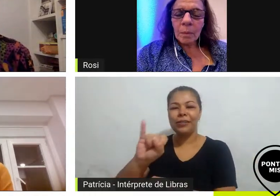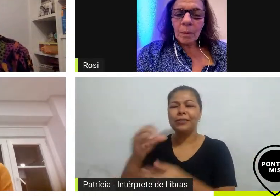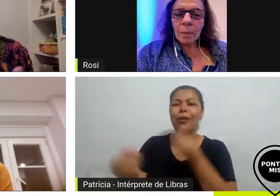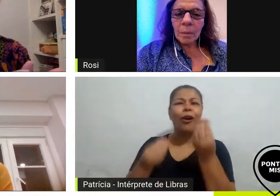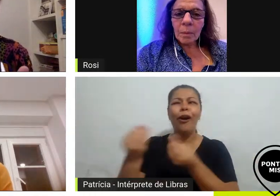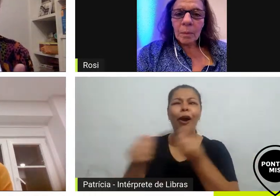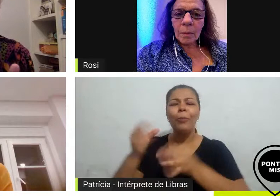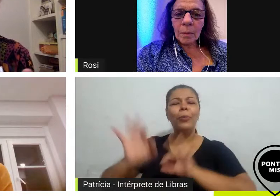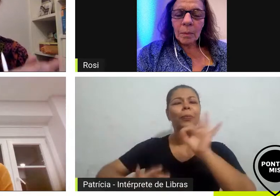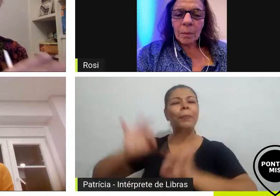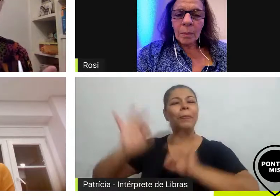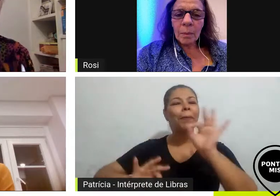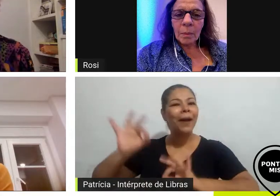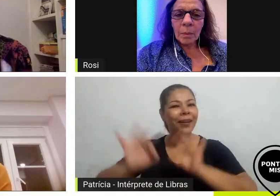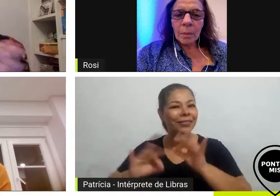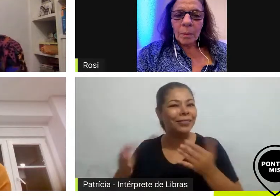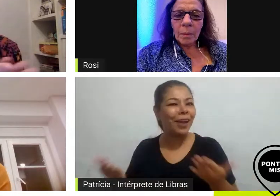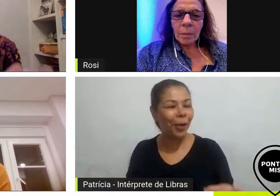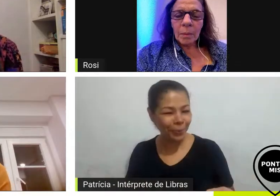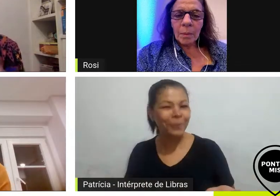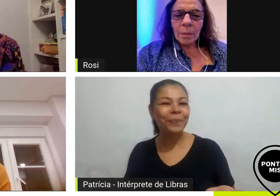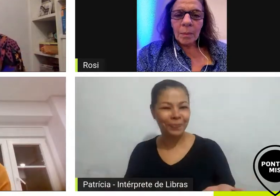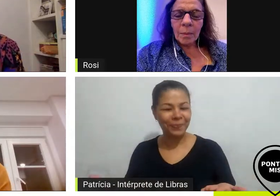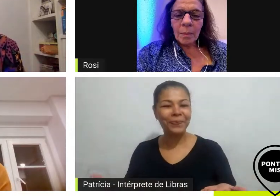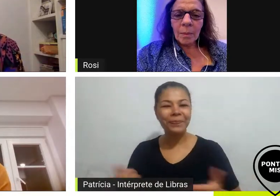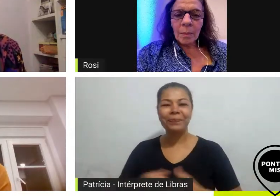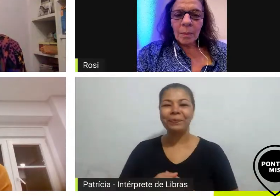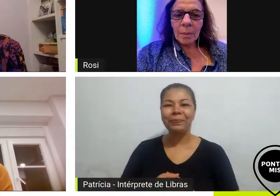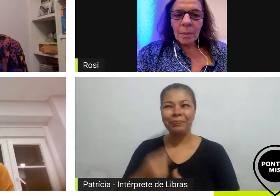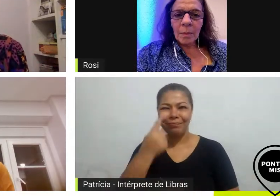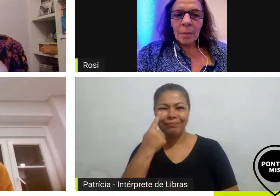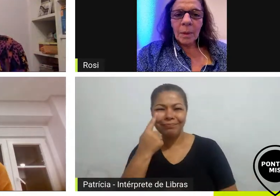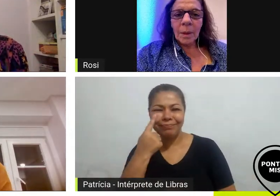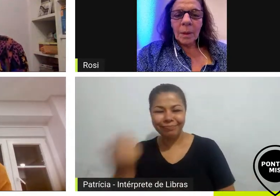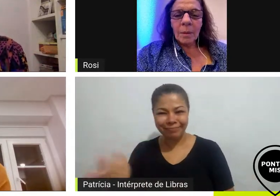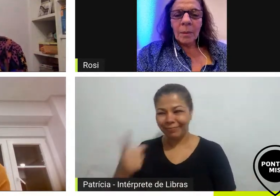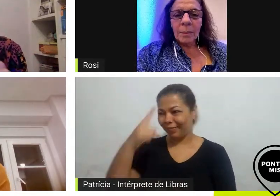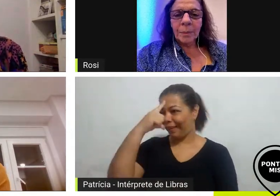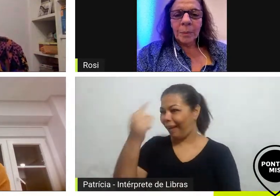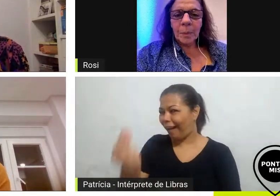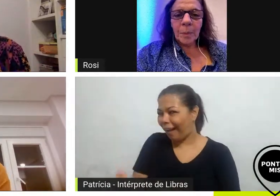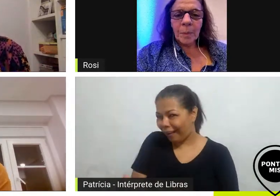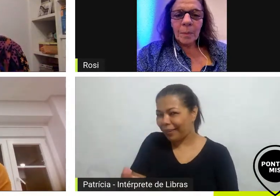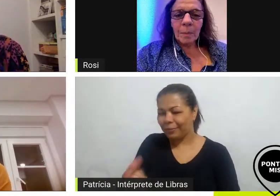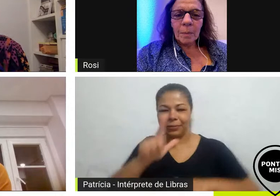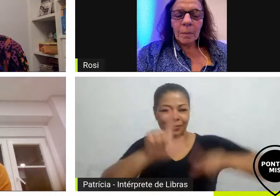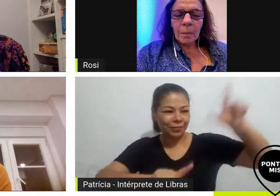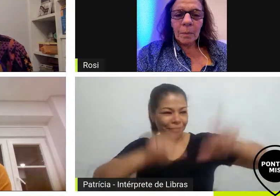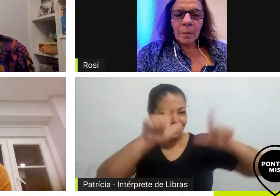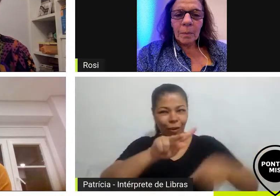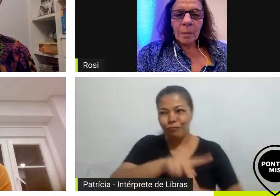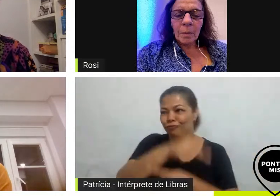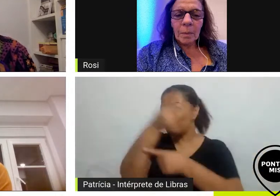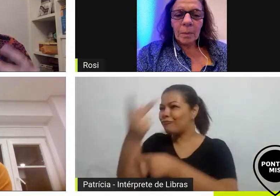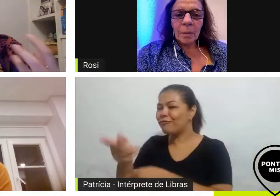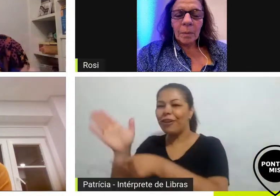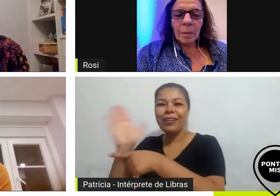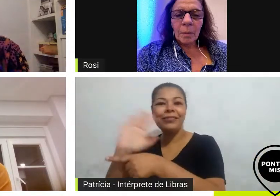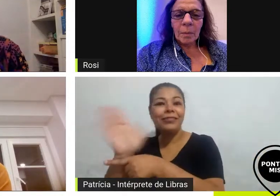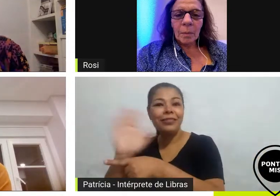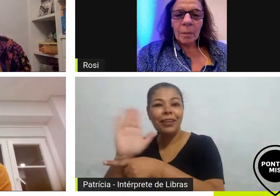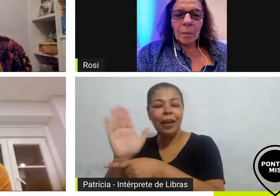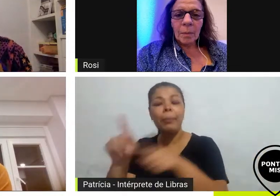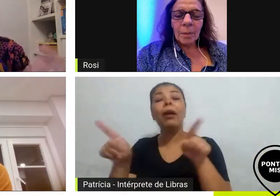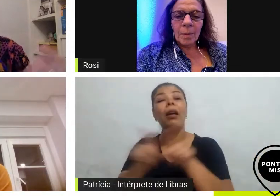de sair de levar a Morgana para o cinema e a mesma coisa para o José como foi essa questão da adaptação de